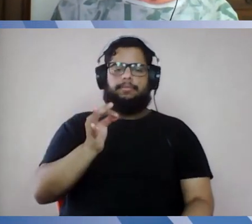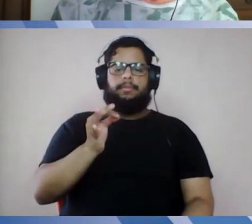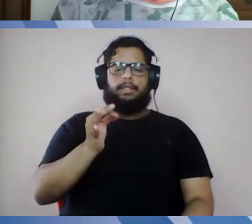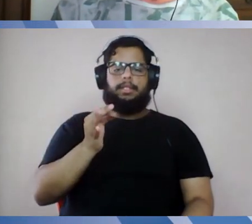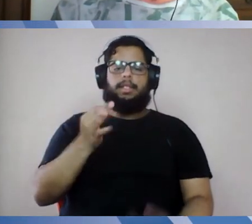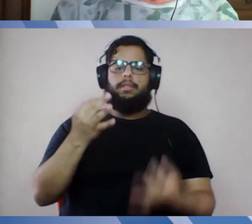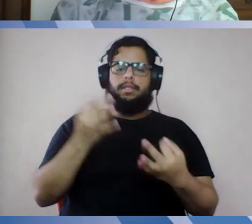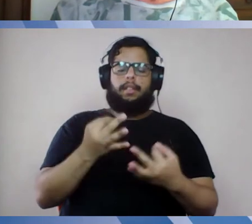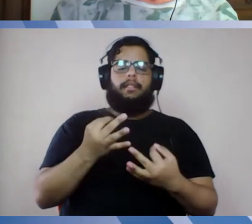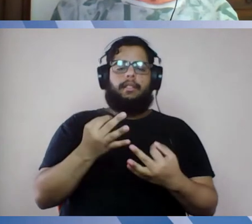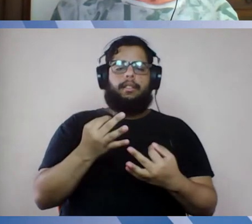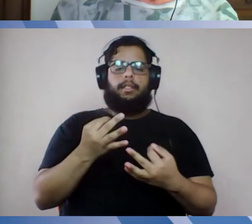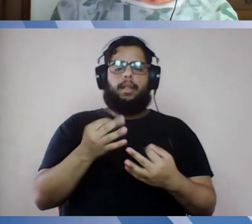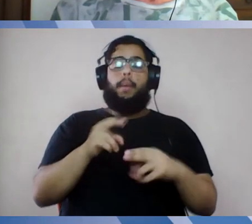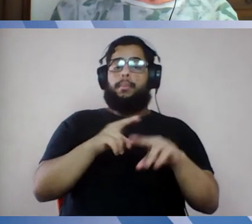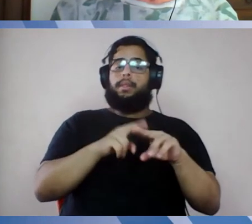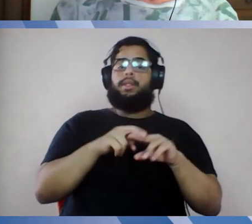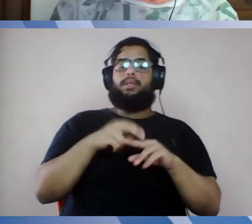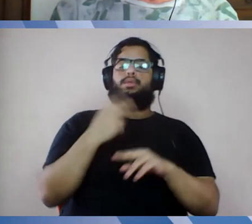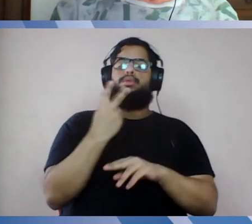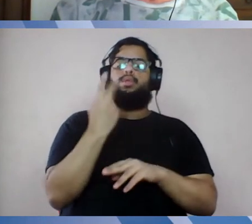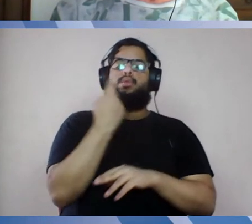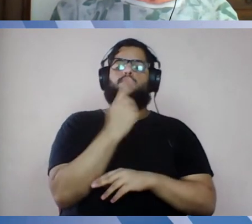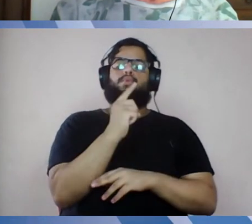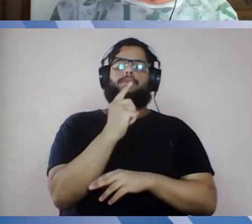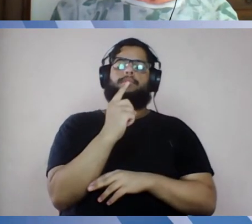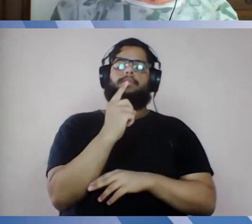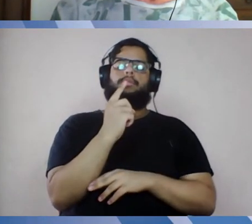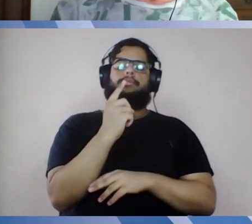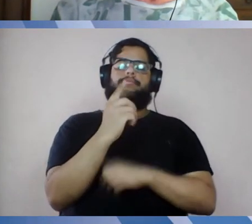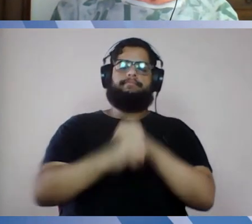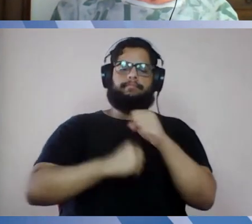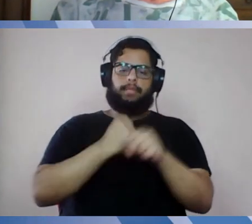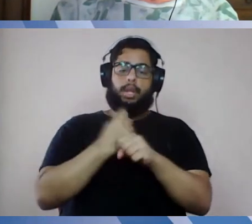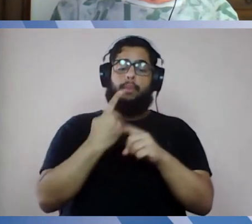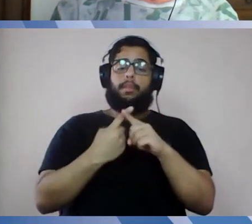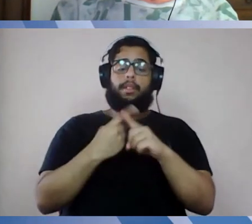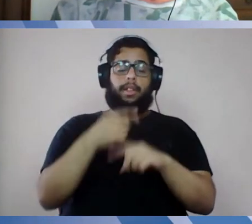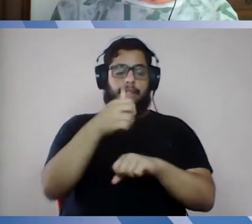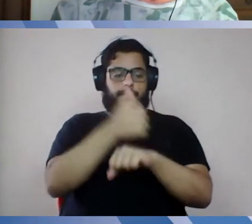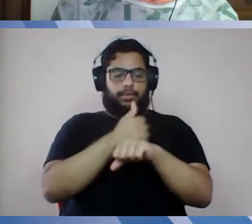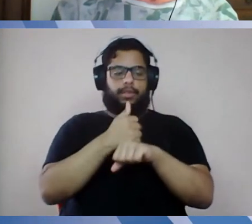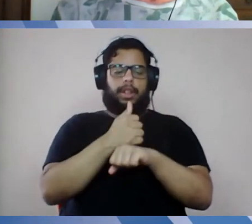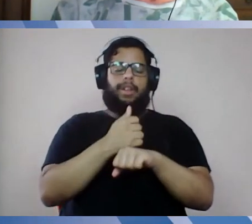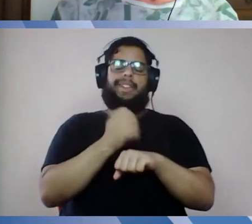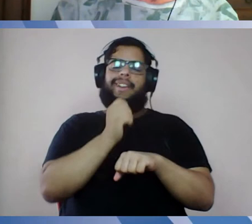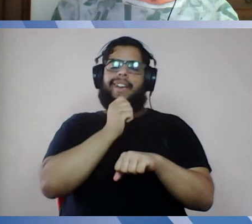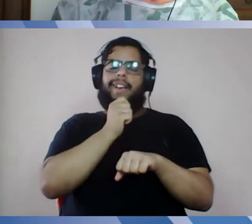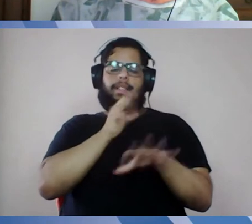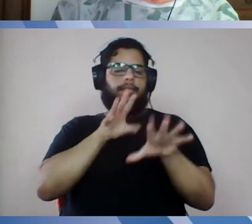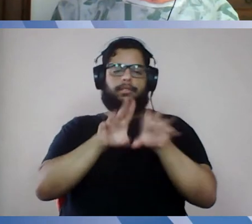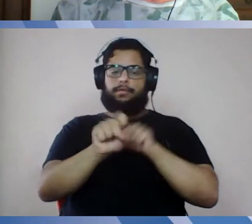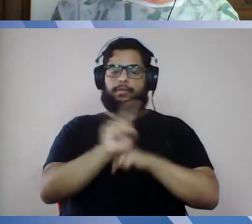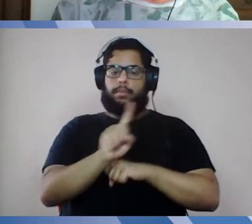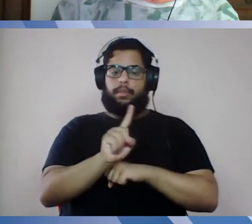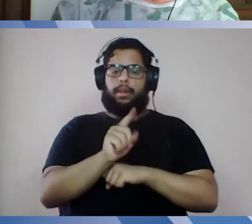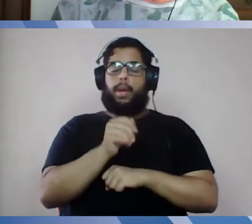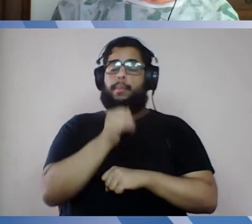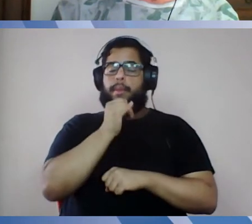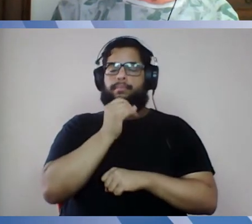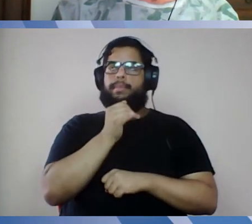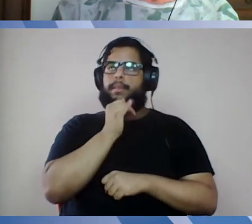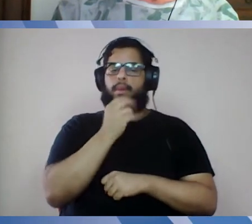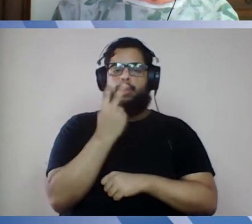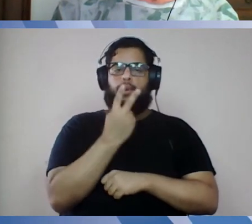e por isso, nos dois últimos anos, porque esse profissional em formação, né, e aí nos dois últimos anos, por quê?